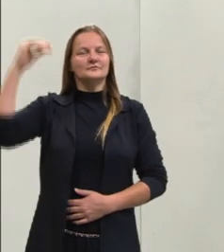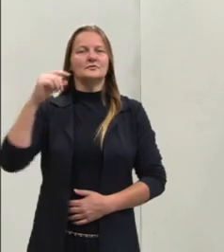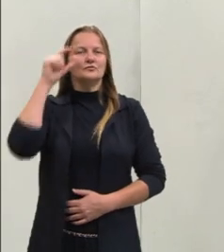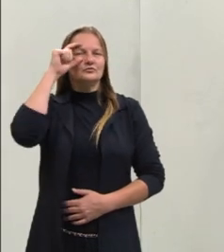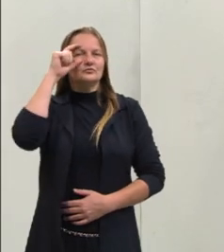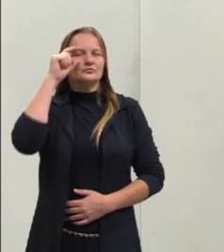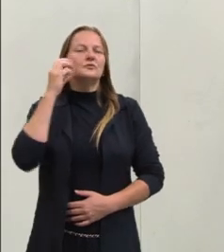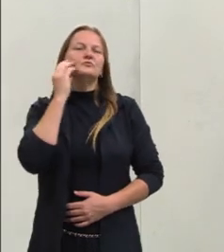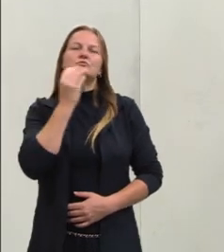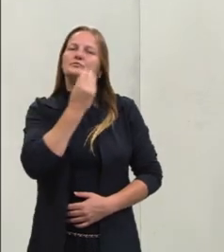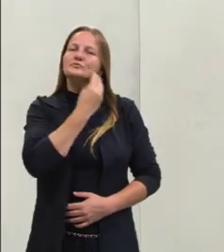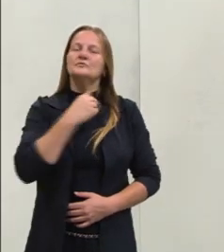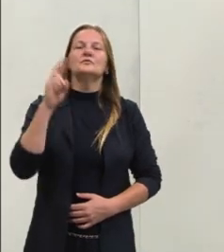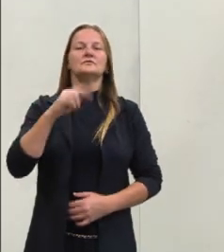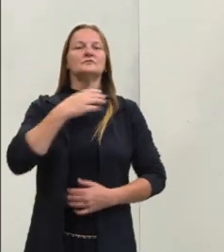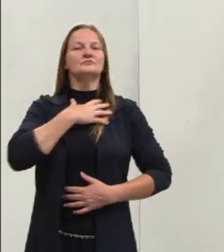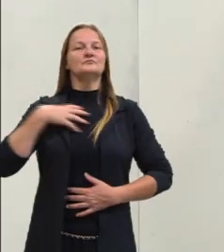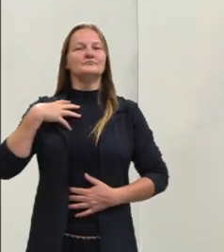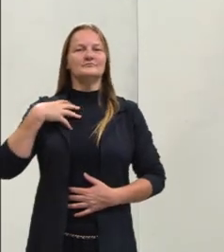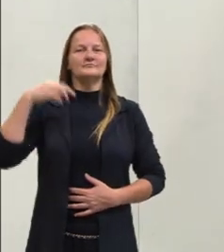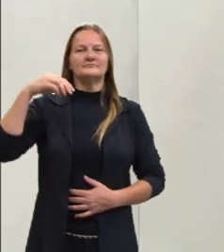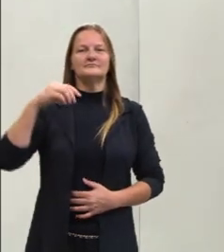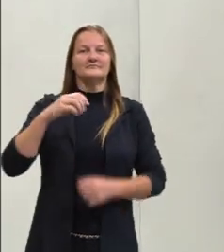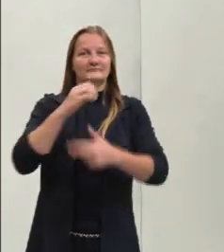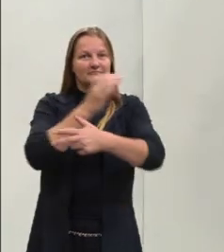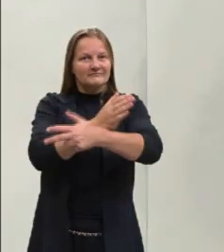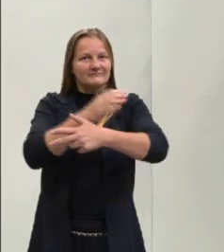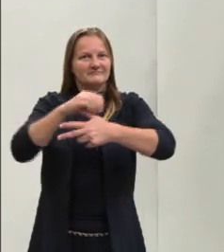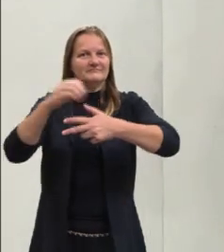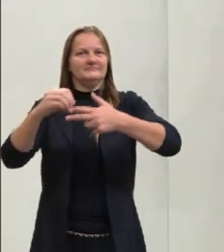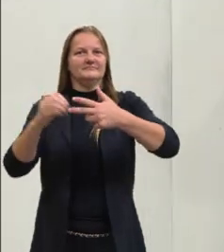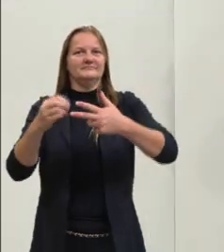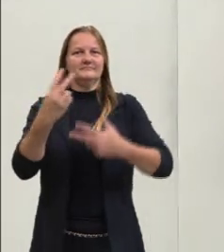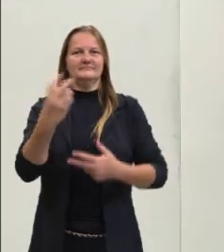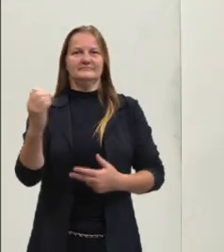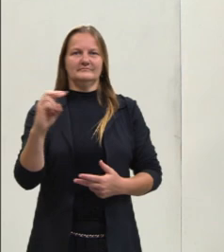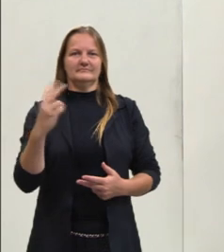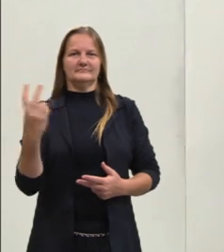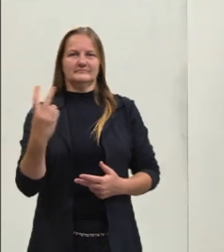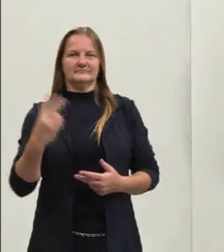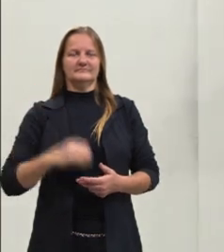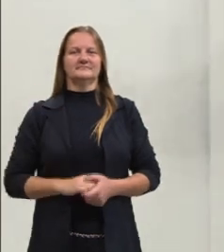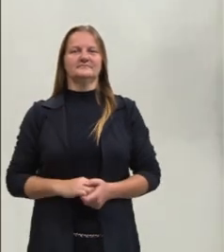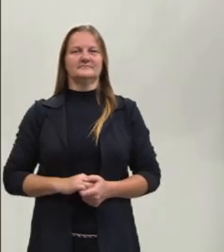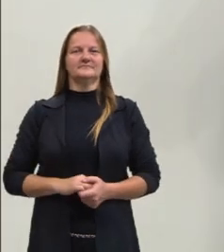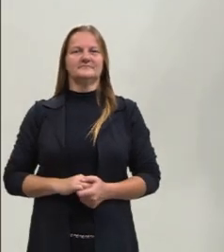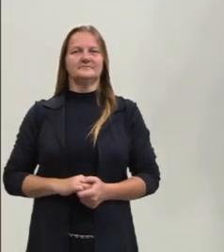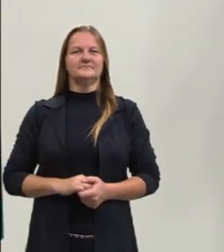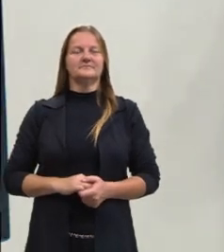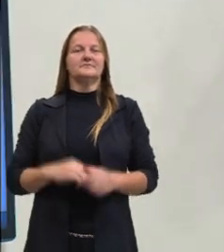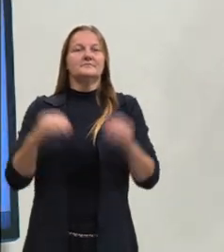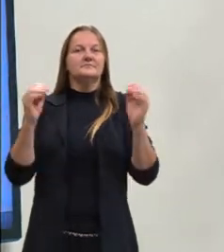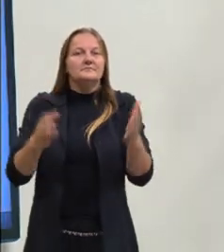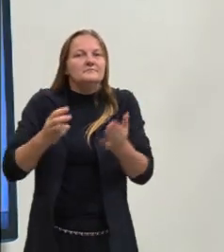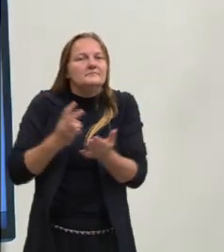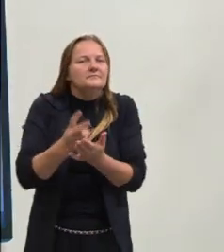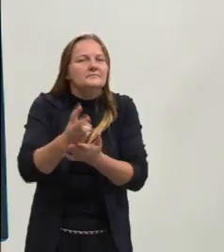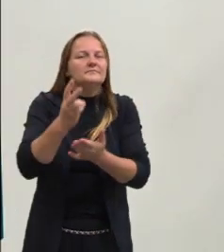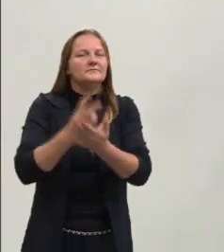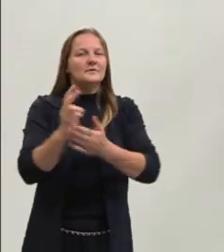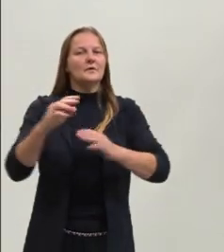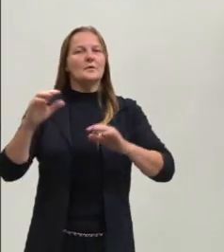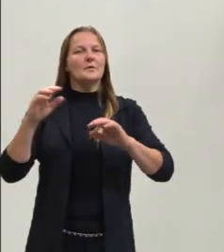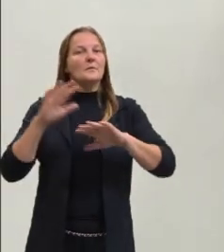óculos e estou usando a camiseta do pré-ENEM CEDUC 2022. Então, hoje vamos dar continuidade aos estudos de